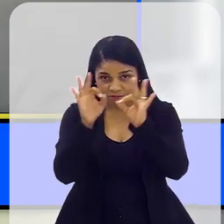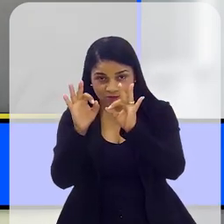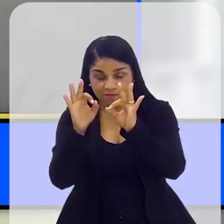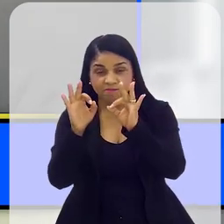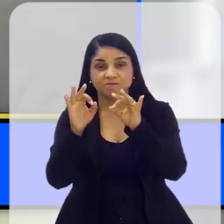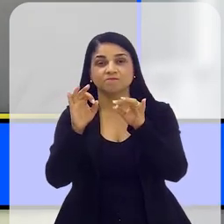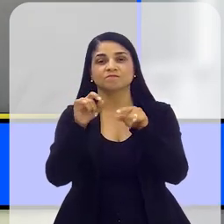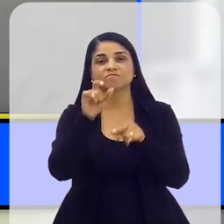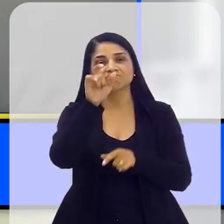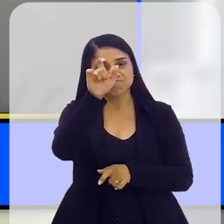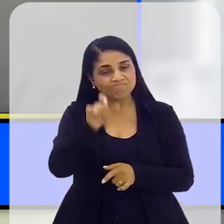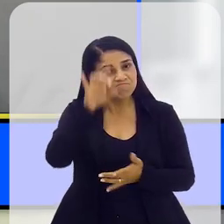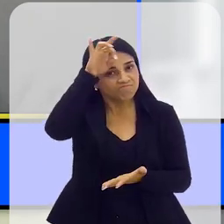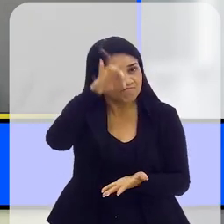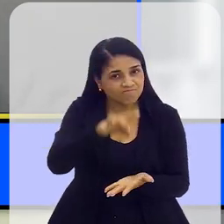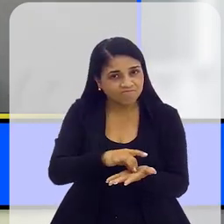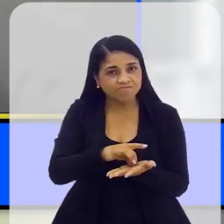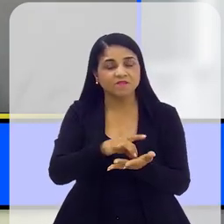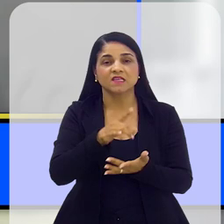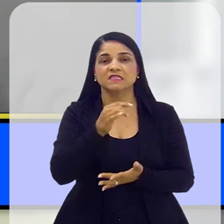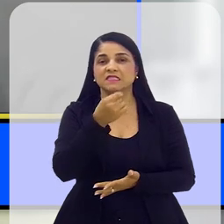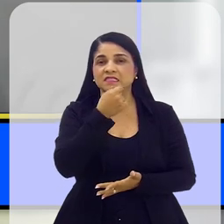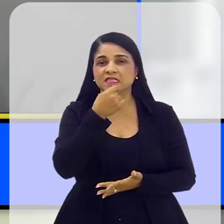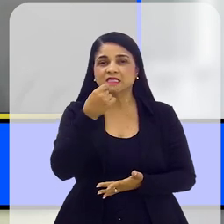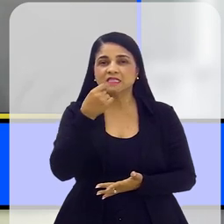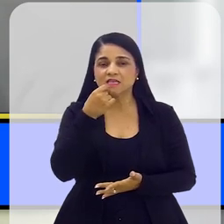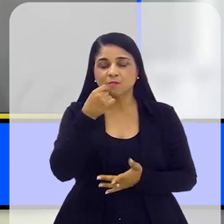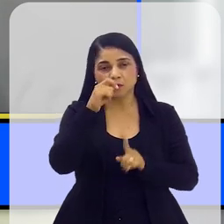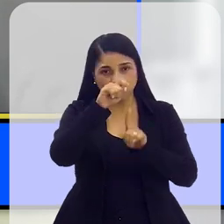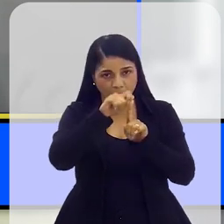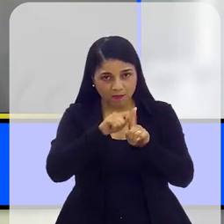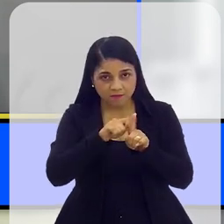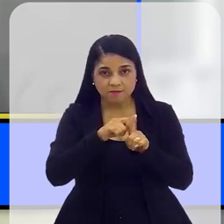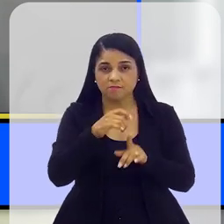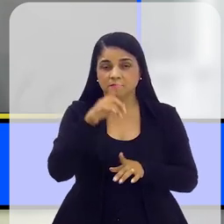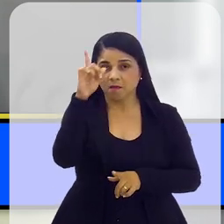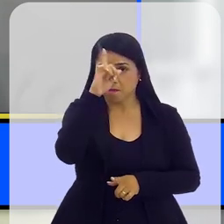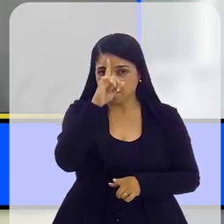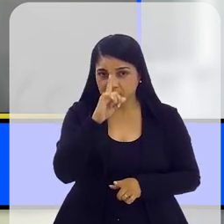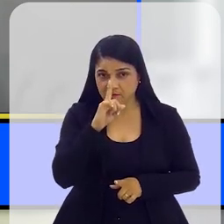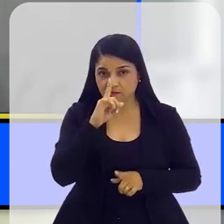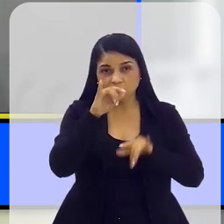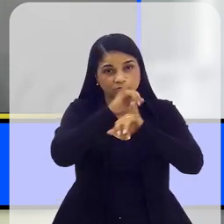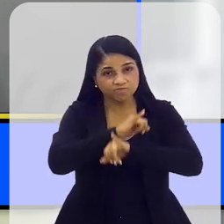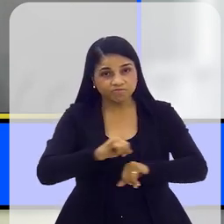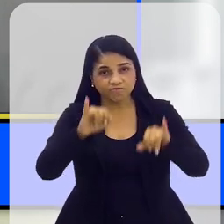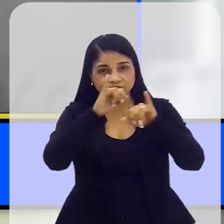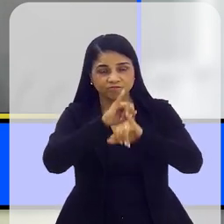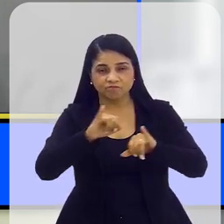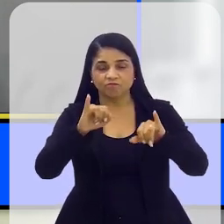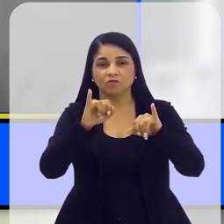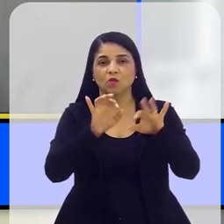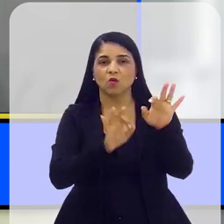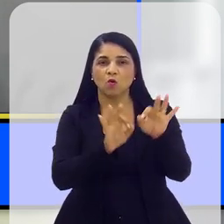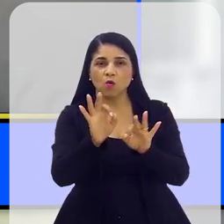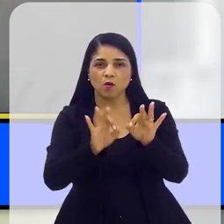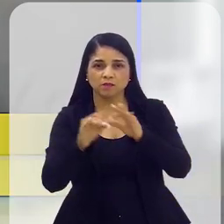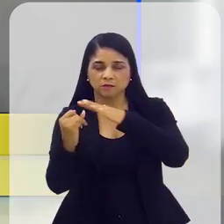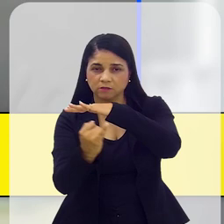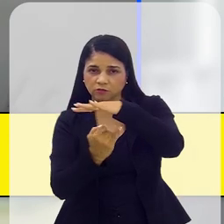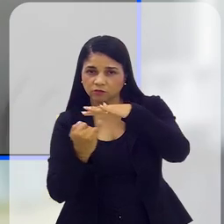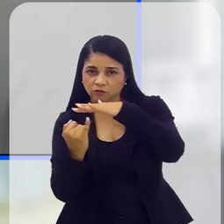o setembro amarelo é uma campanha iniciada pelo CDT e outras